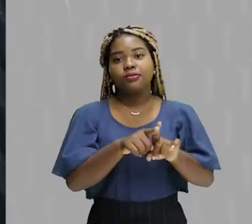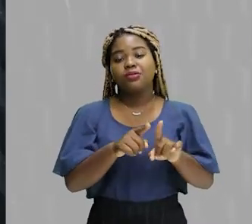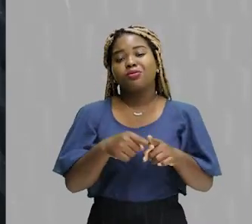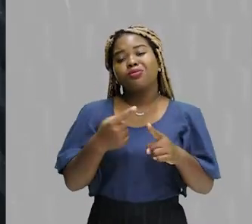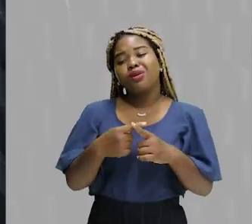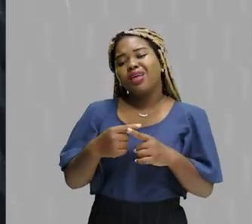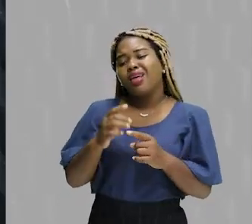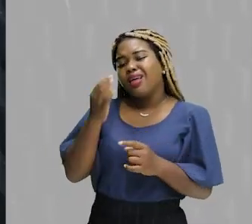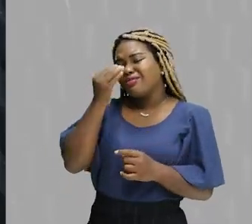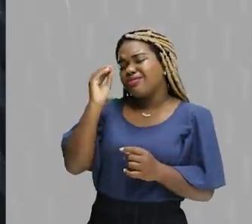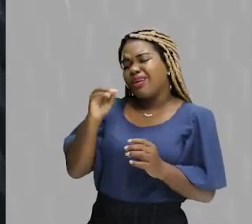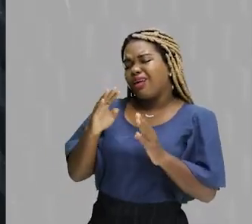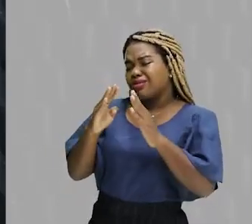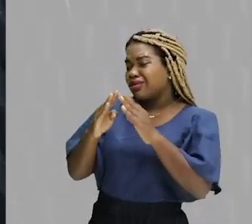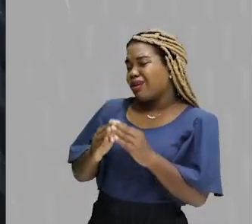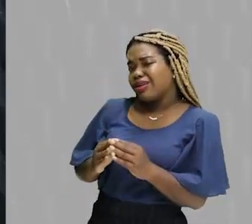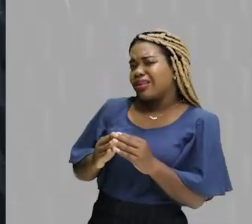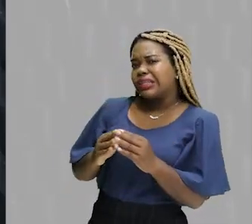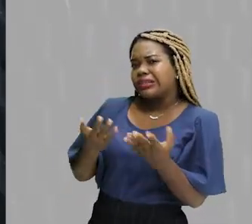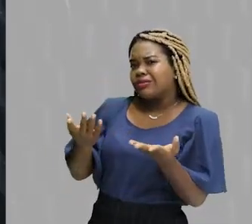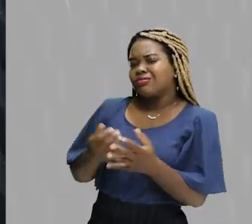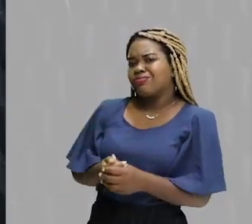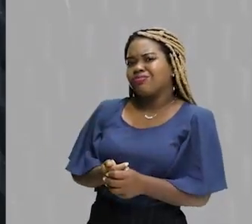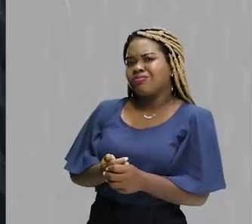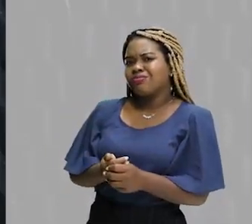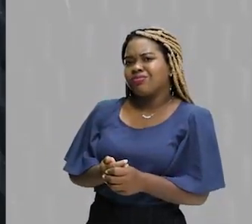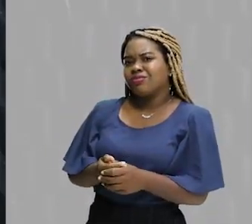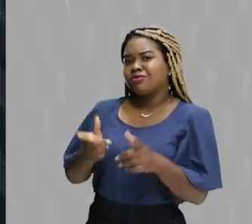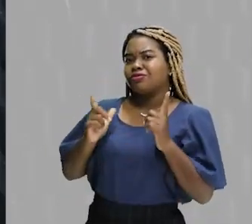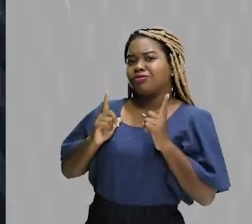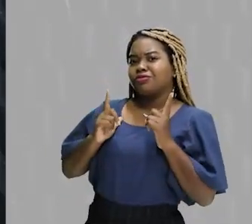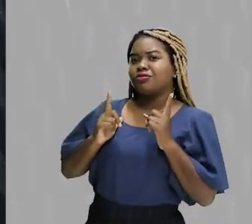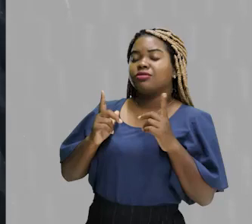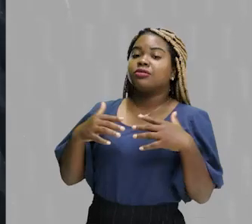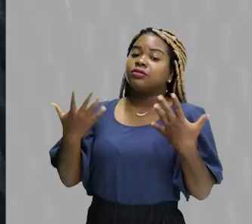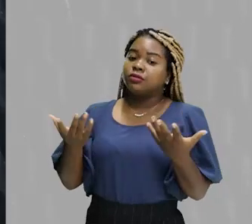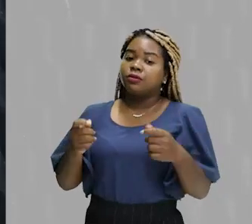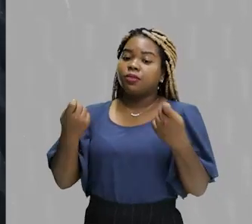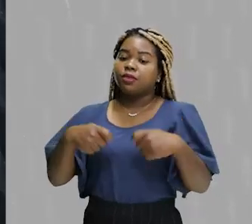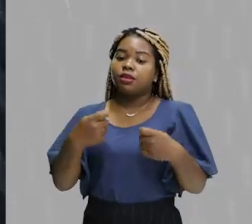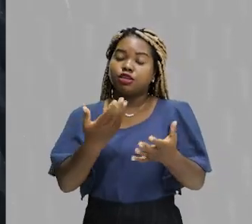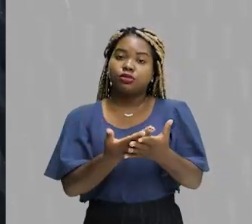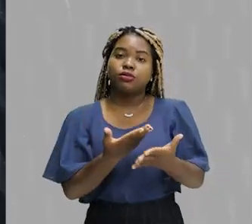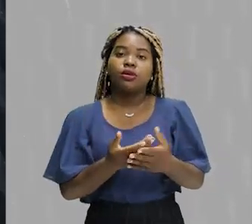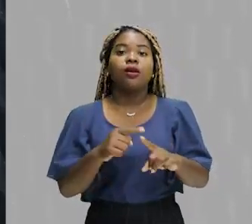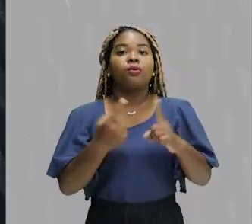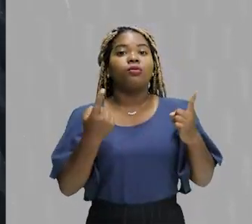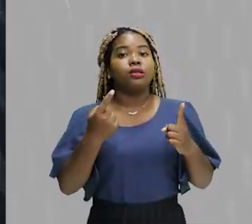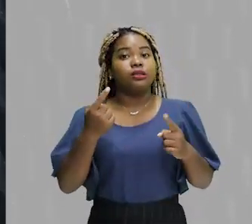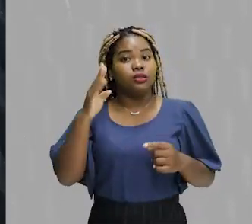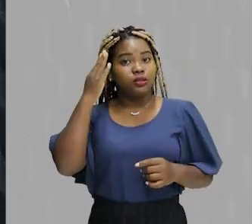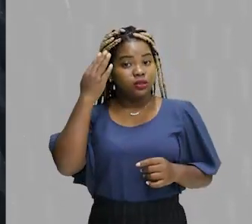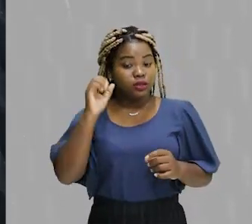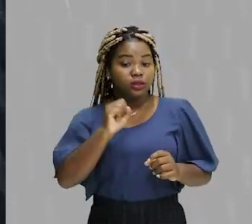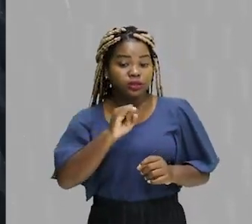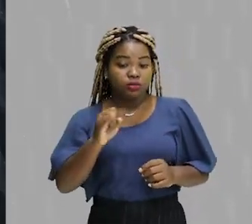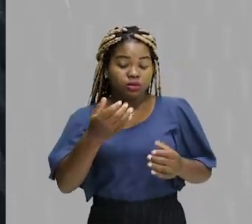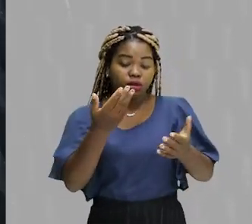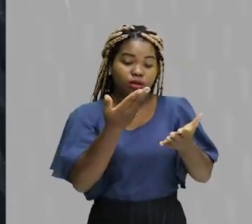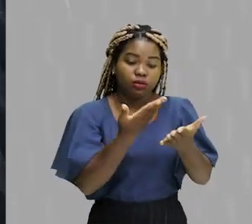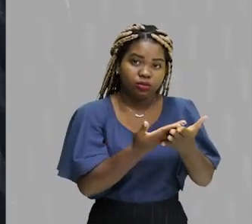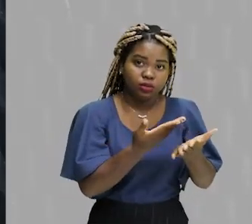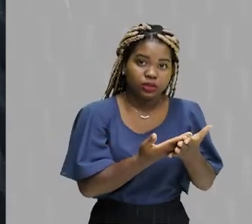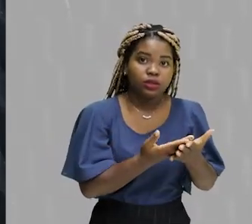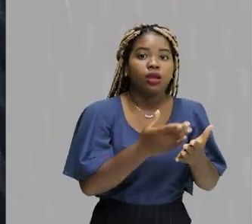casa o tempo inteiro. Vamos pegar uma coisa para ler, coisa para estudar. Agora entenda uma coisa, se você vai estudar tenha